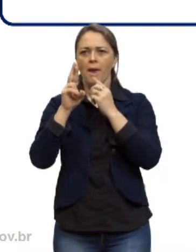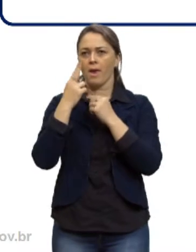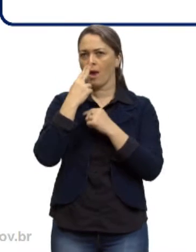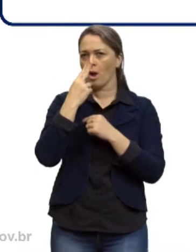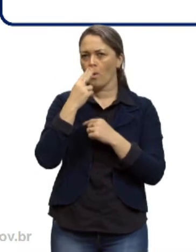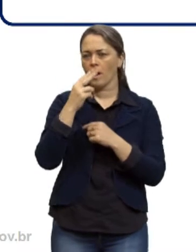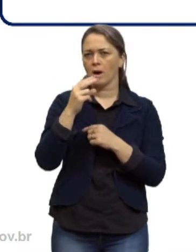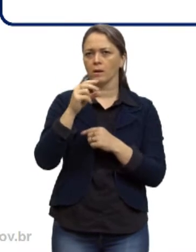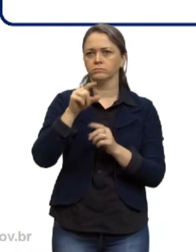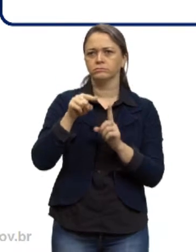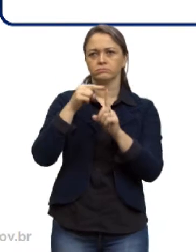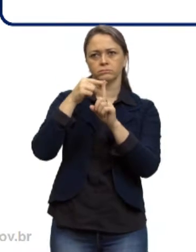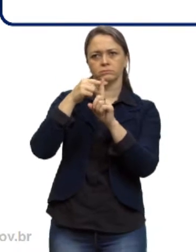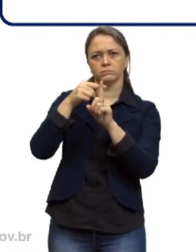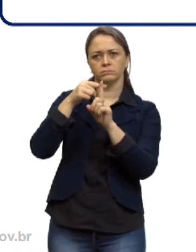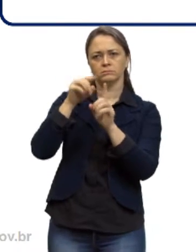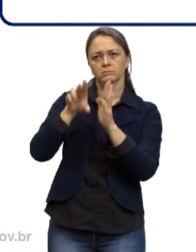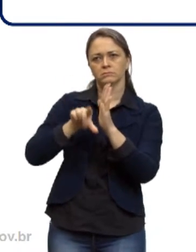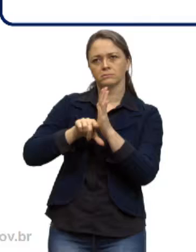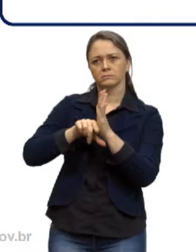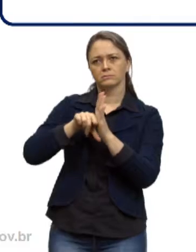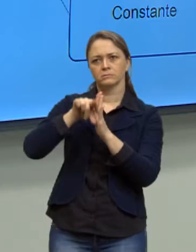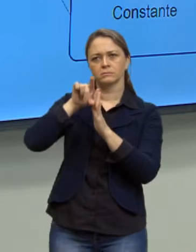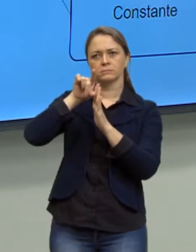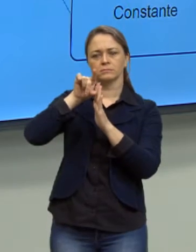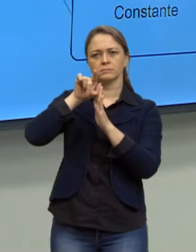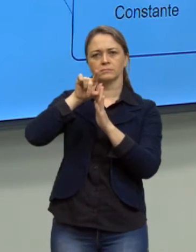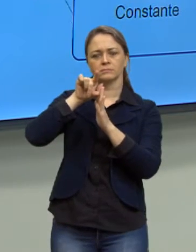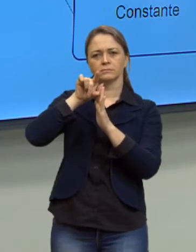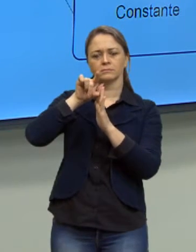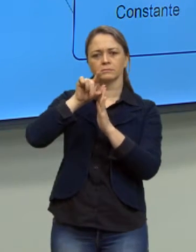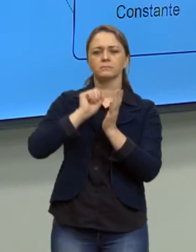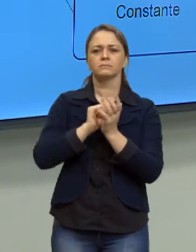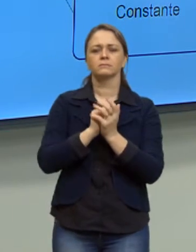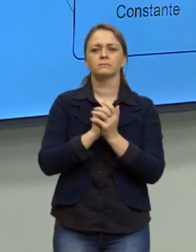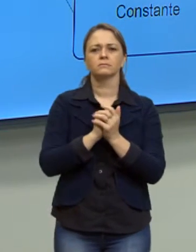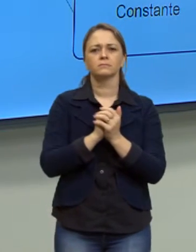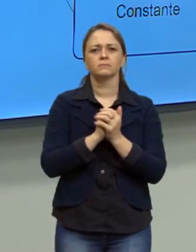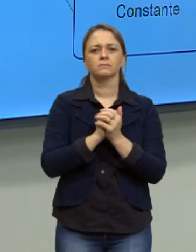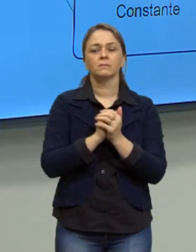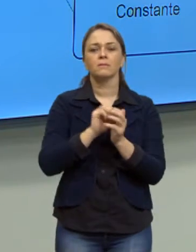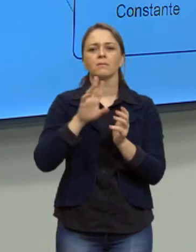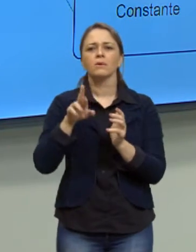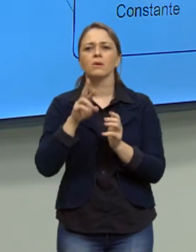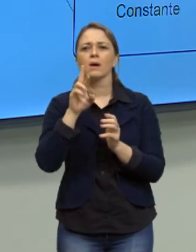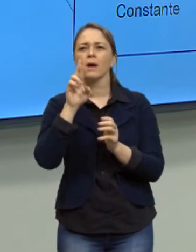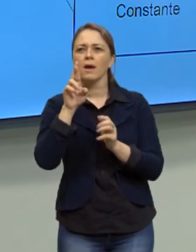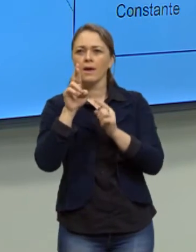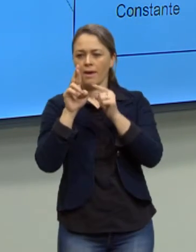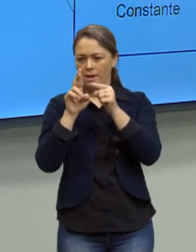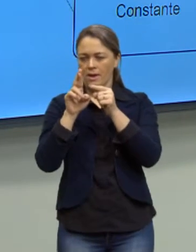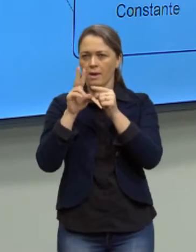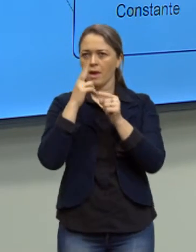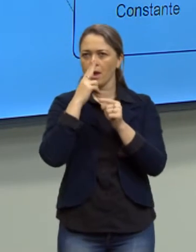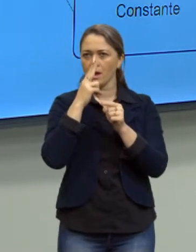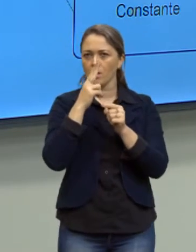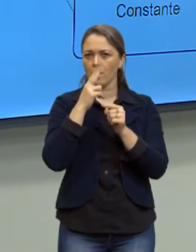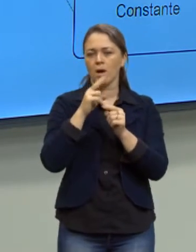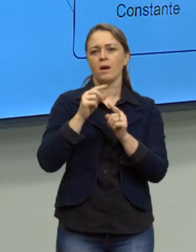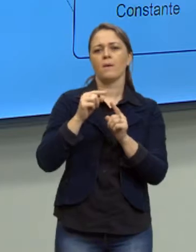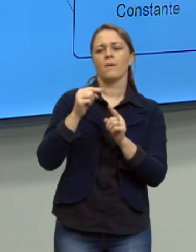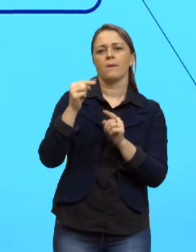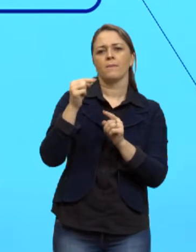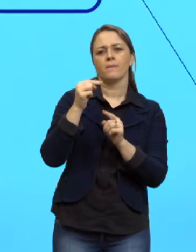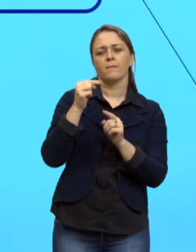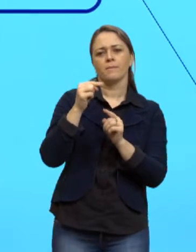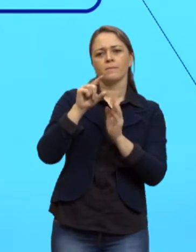certo? Então, ela cresce. Quando é que ela é uma razão decrescente? Quando esta razão é